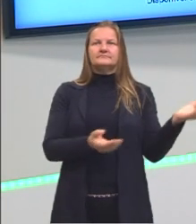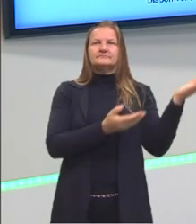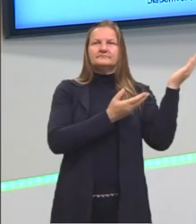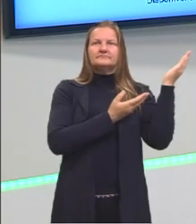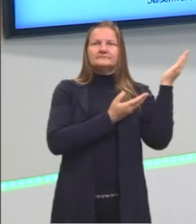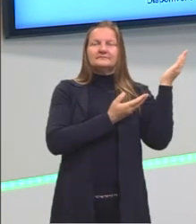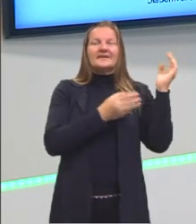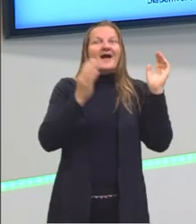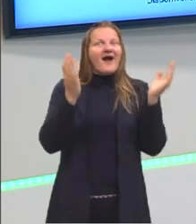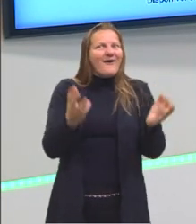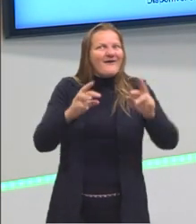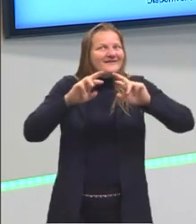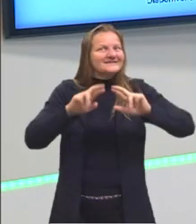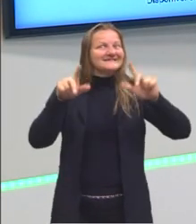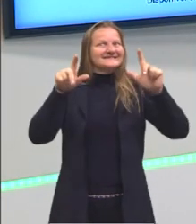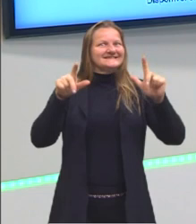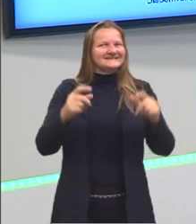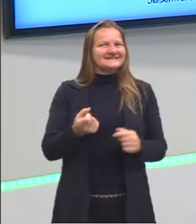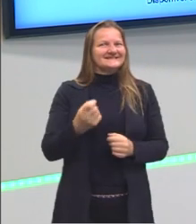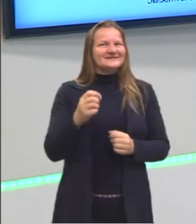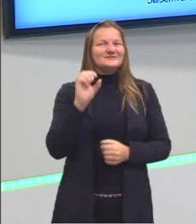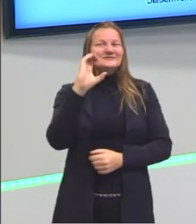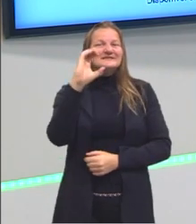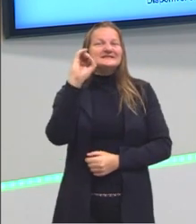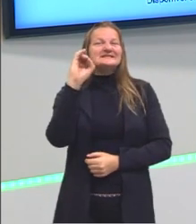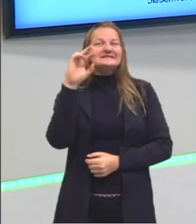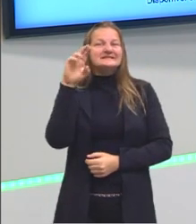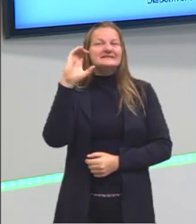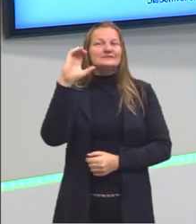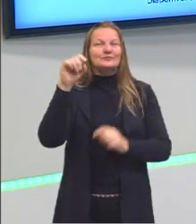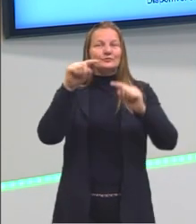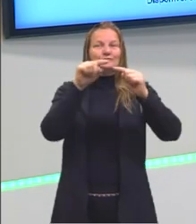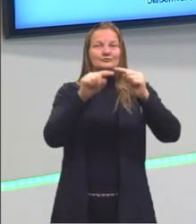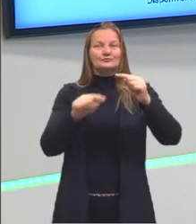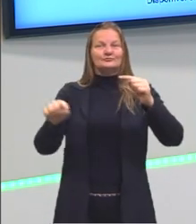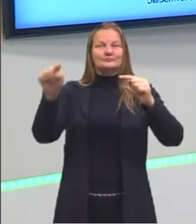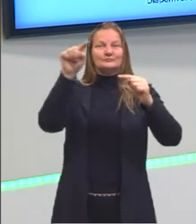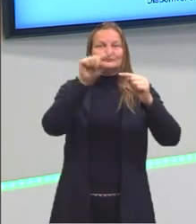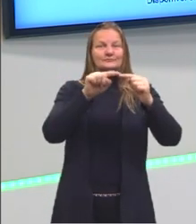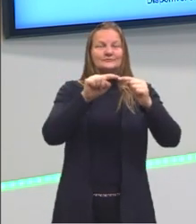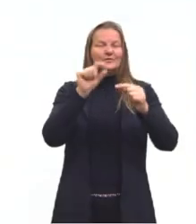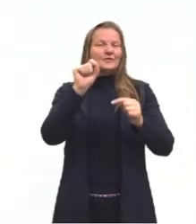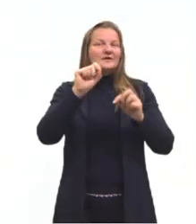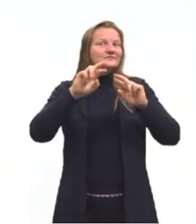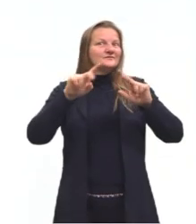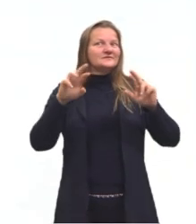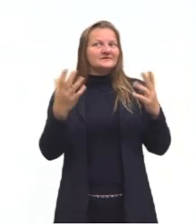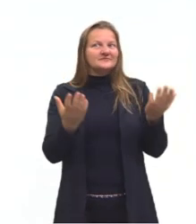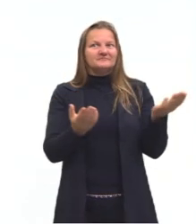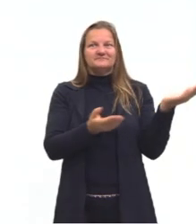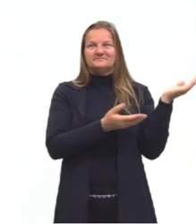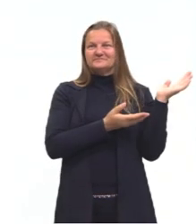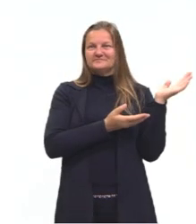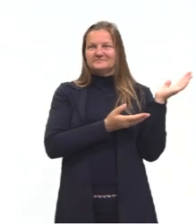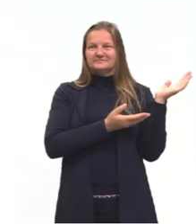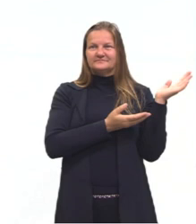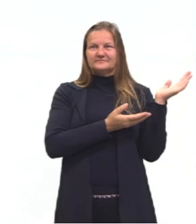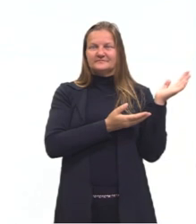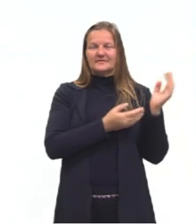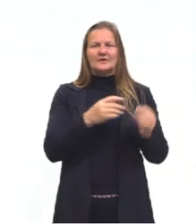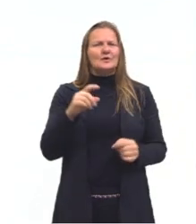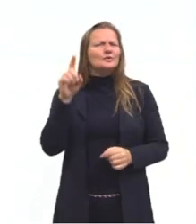Agora nós vamos ver aqui o círculo. Vamos ver se existe, né? De fato, uma diferença. Em nosso